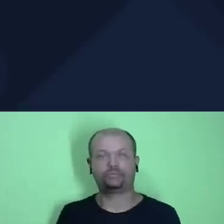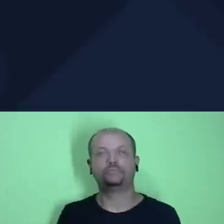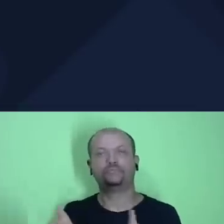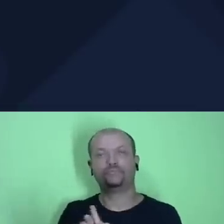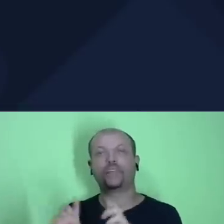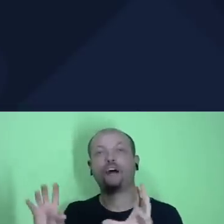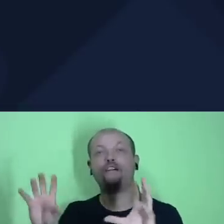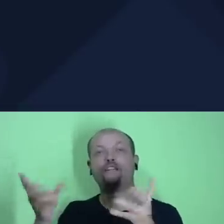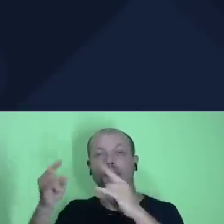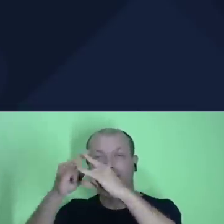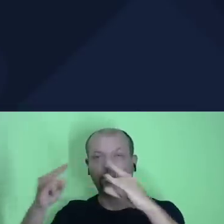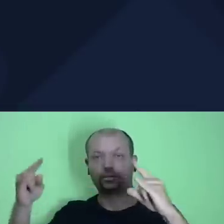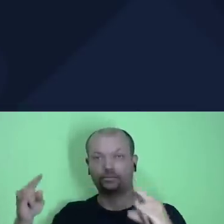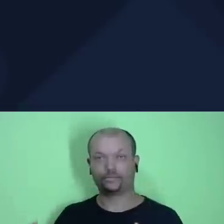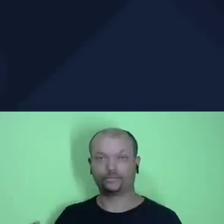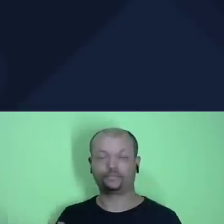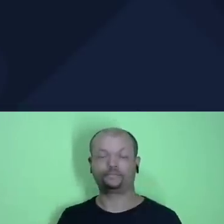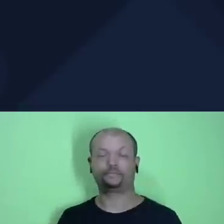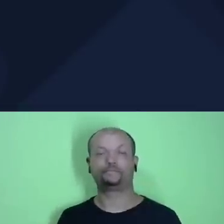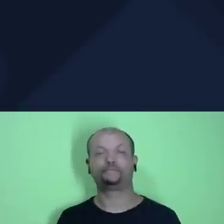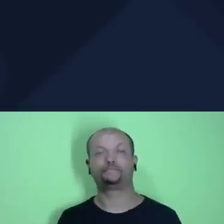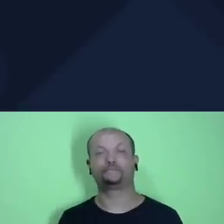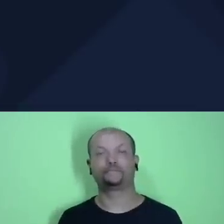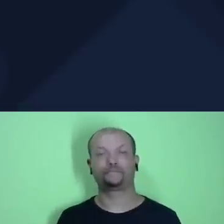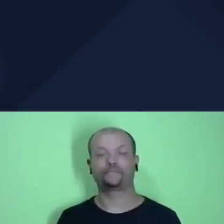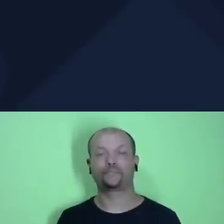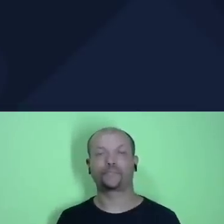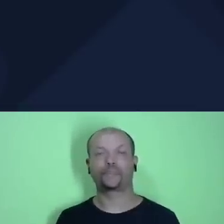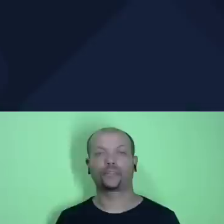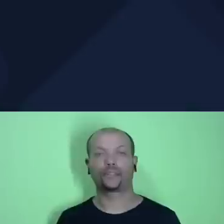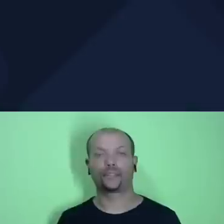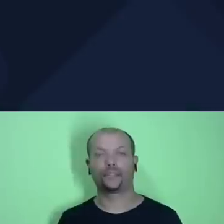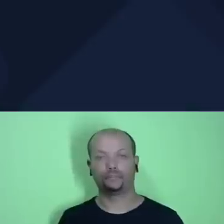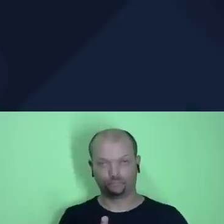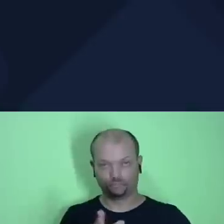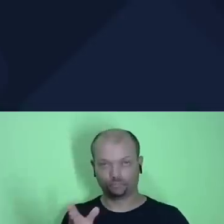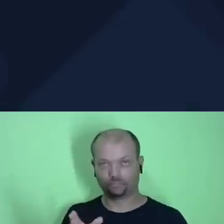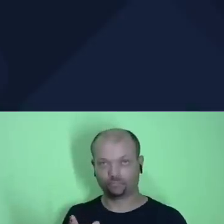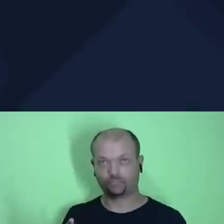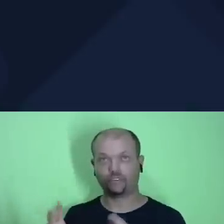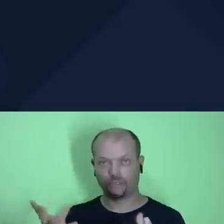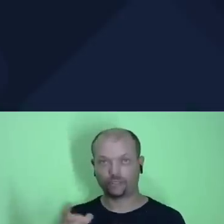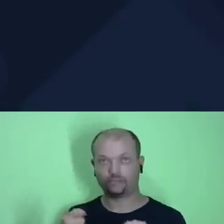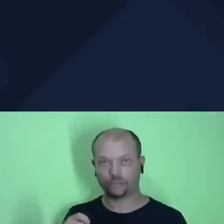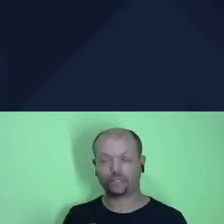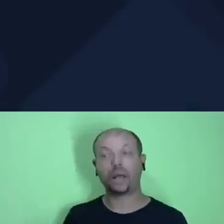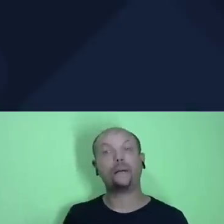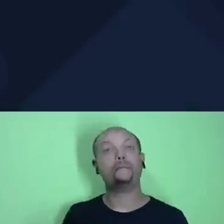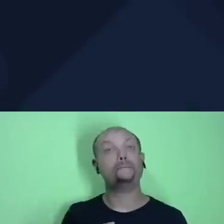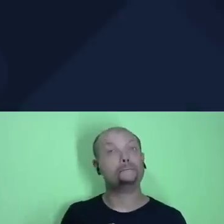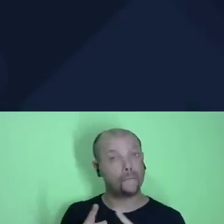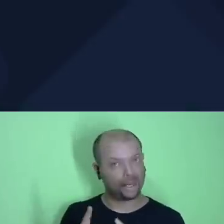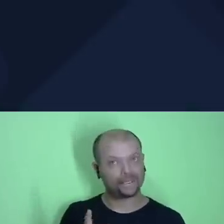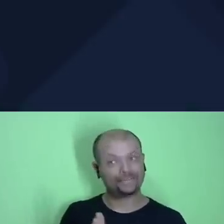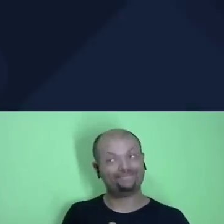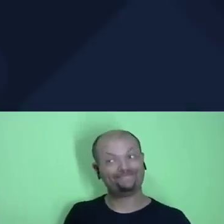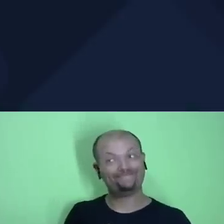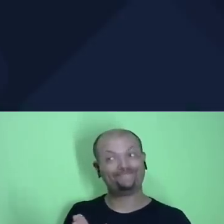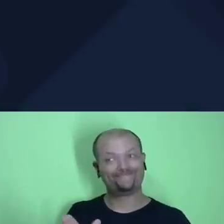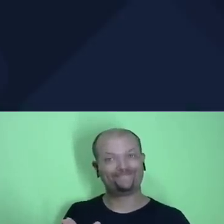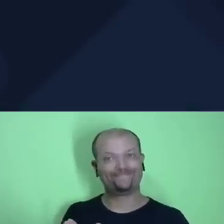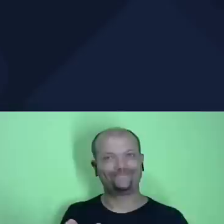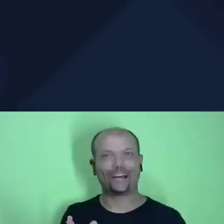atenção no finalzinho do versículo, o final do verso agora. Porém, não aparecerá de mãos